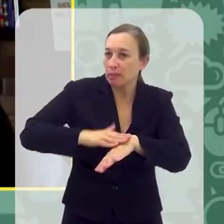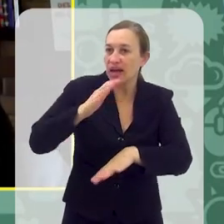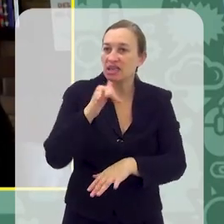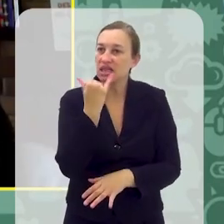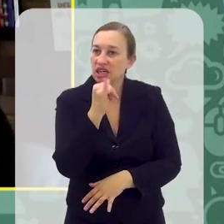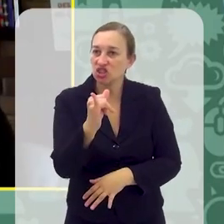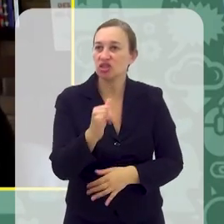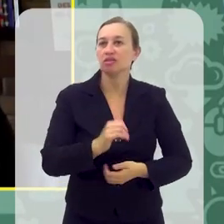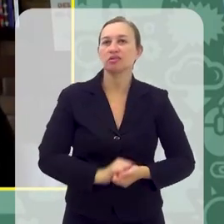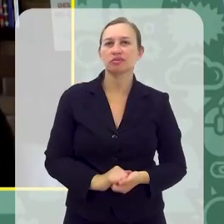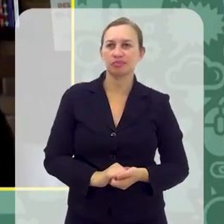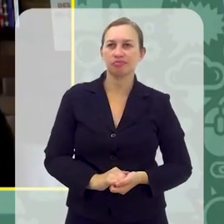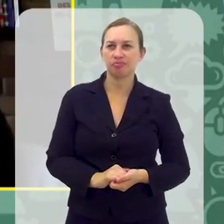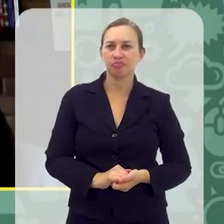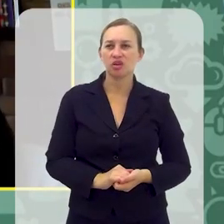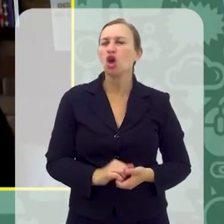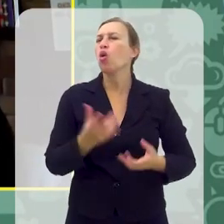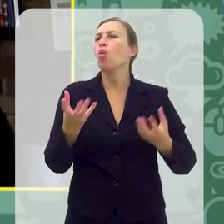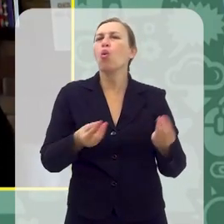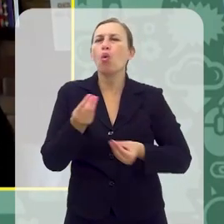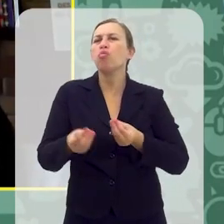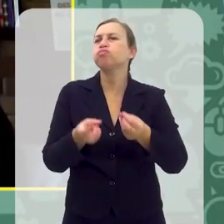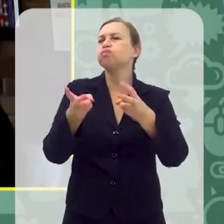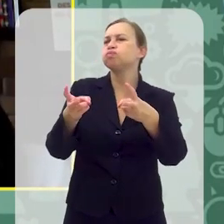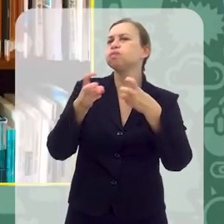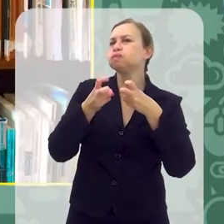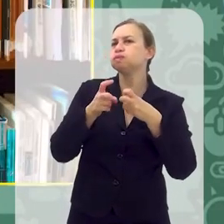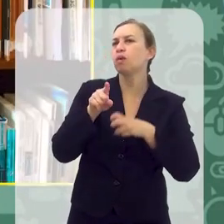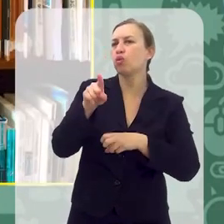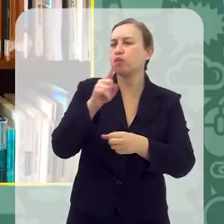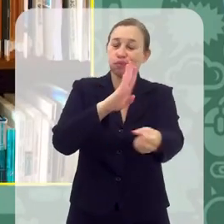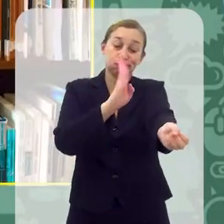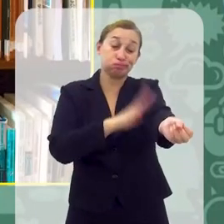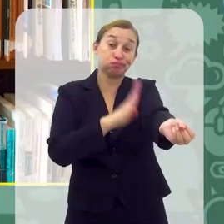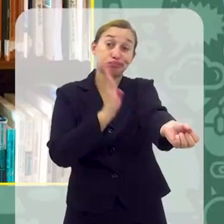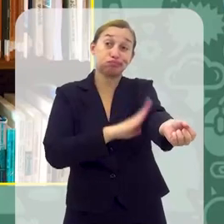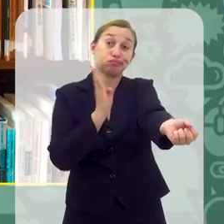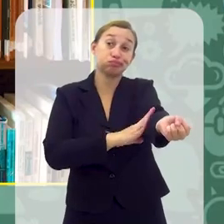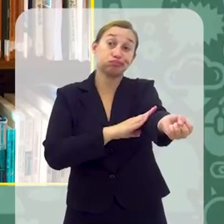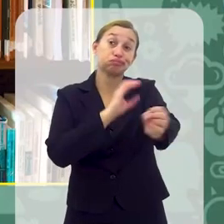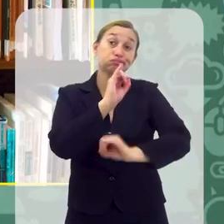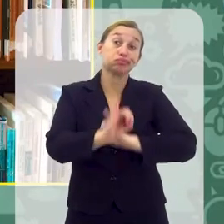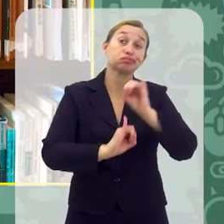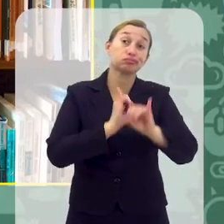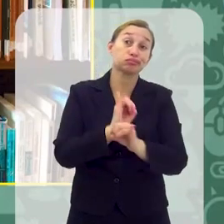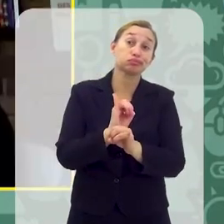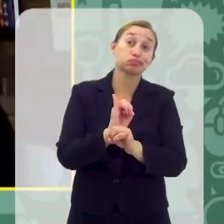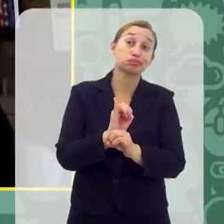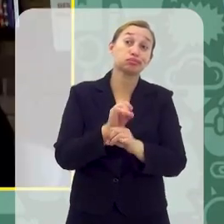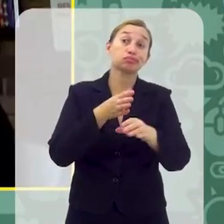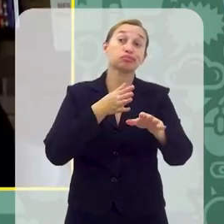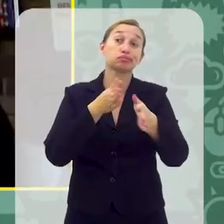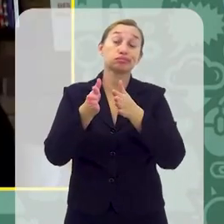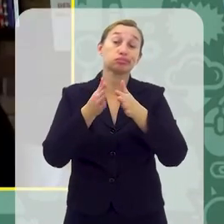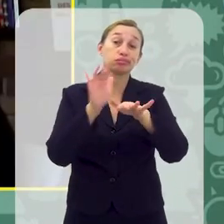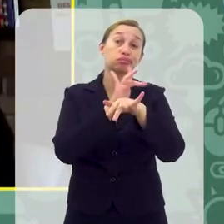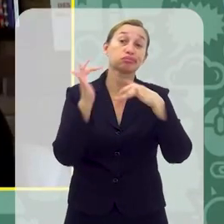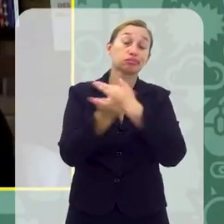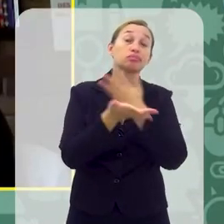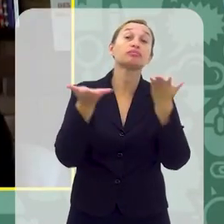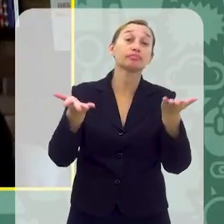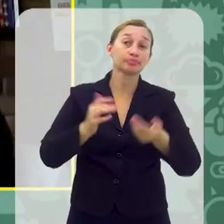recompensa. Agora, como perceber que você está viciado na internet, né, em acessar redes sociais, por exemplo?